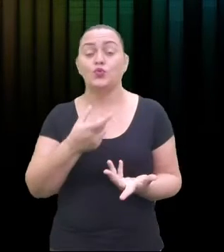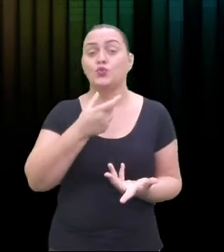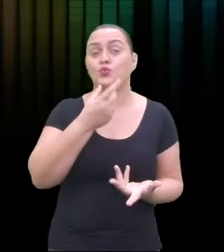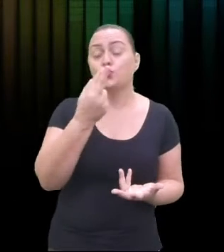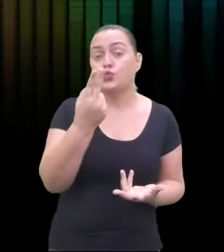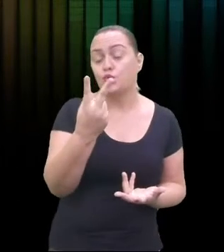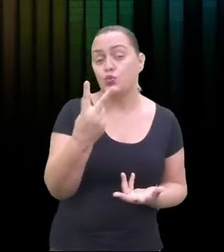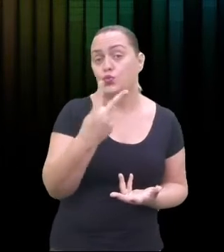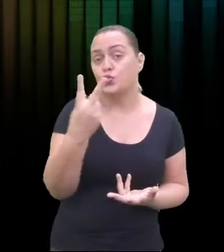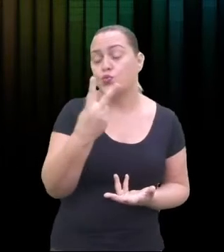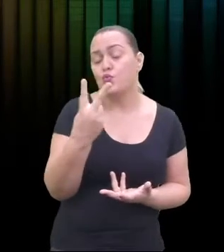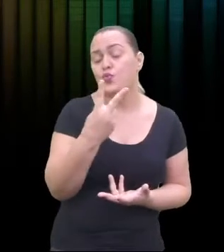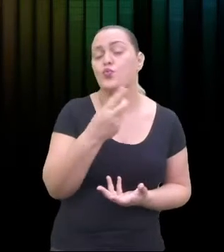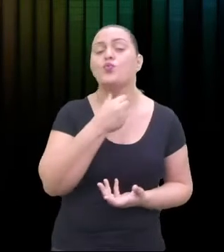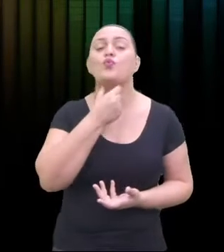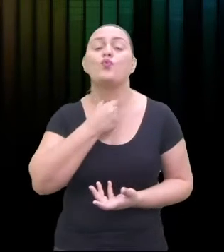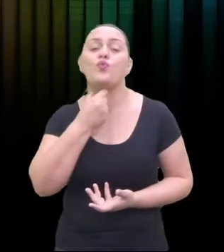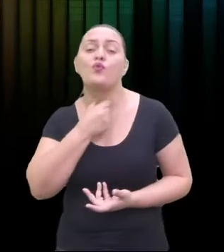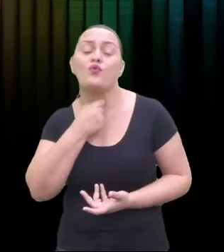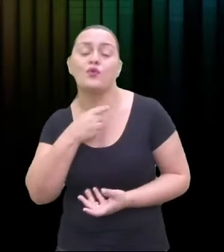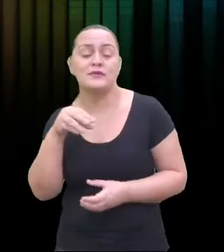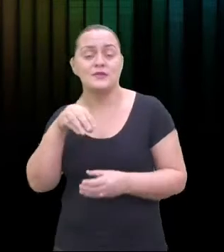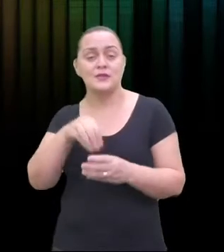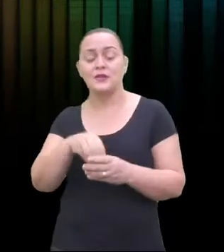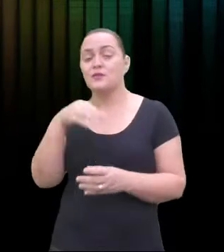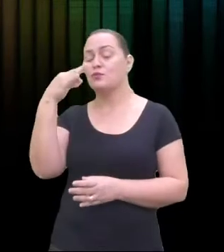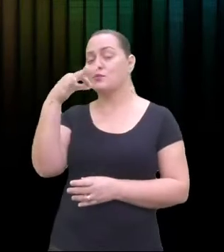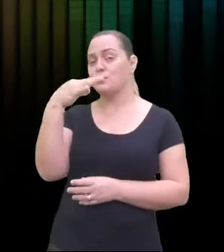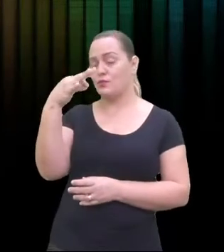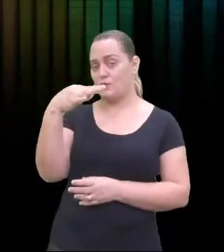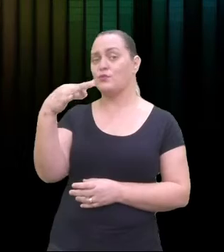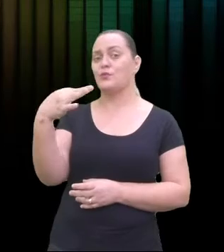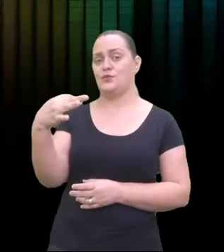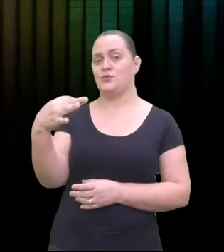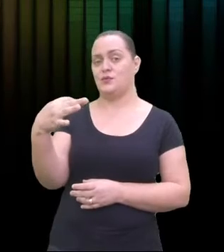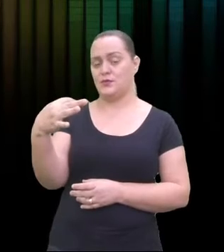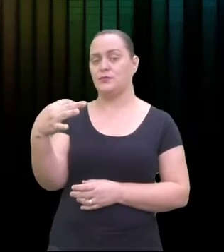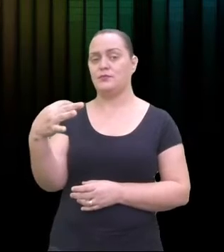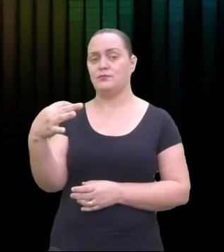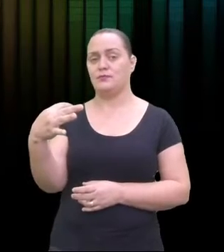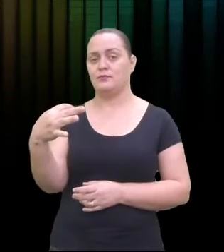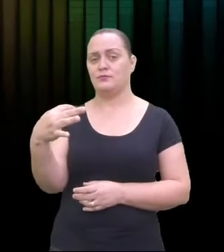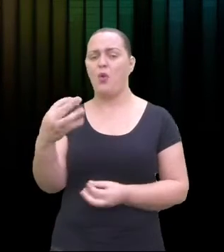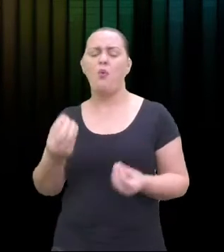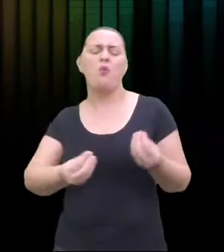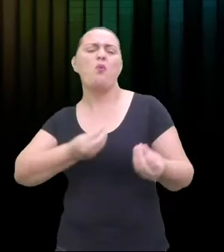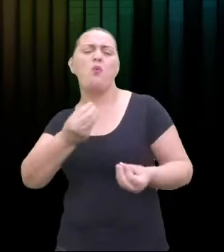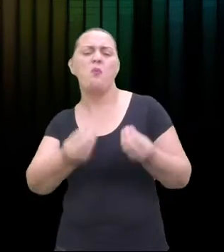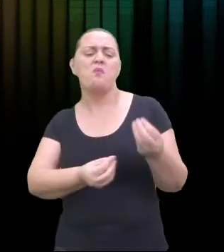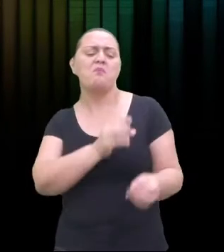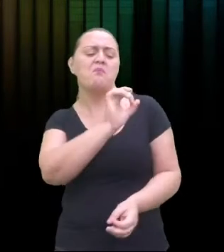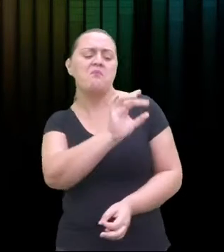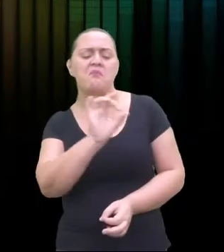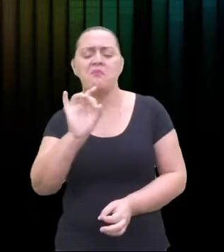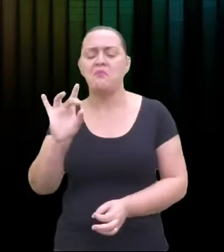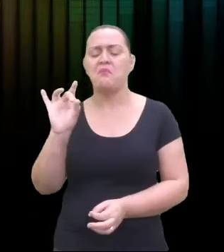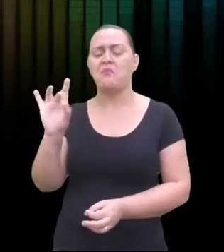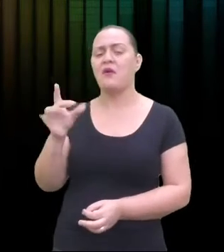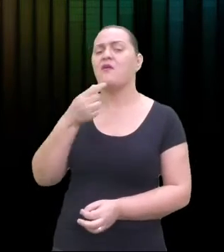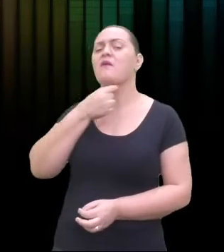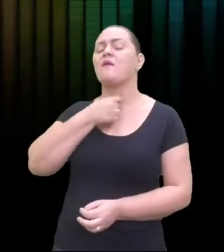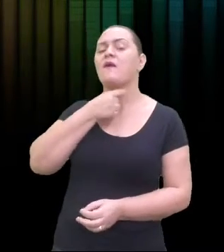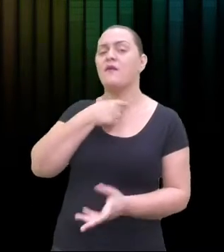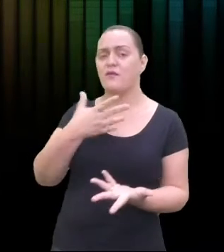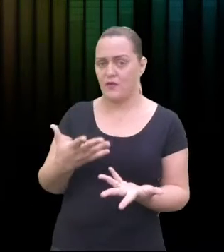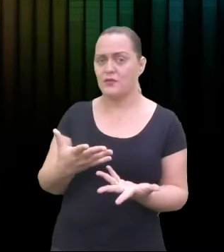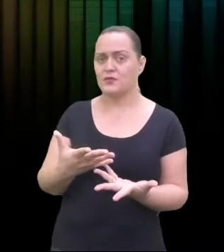melódicas são compostas, levando em conta, ao mesmo tempo, o perfil melódico de cada uma delas e